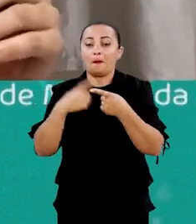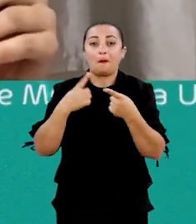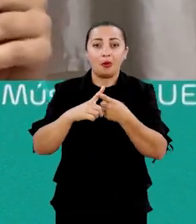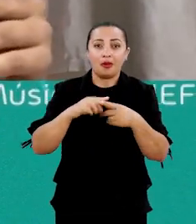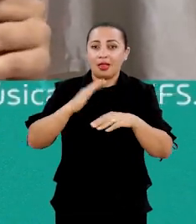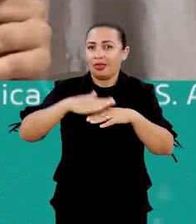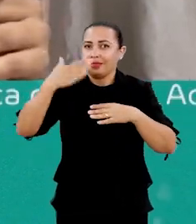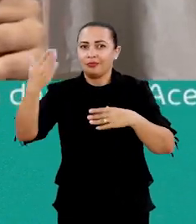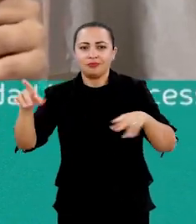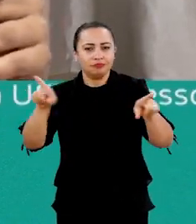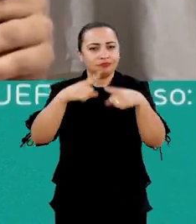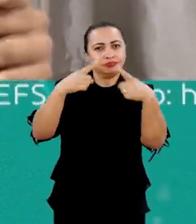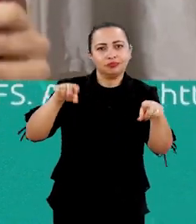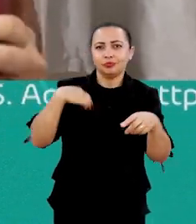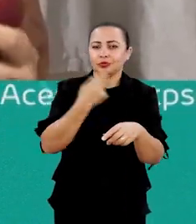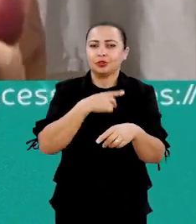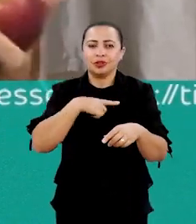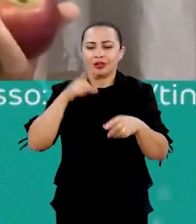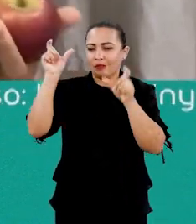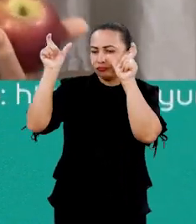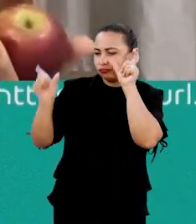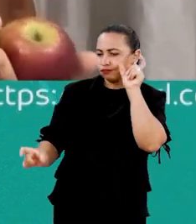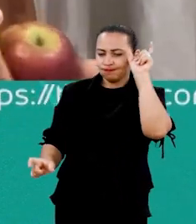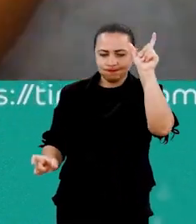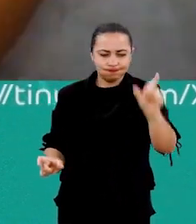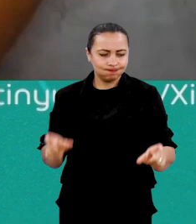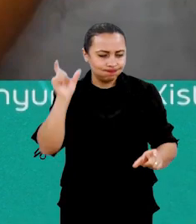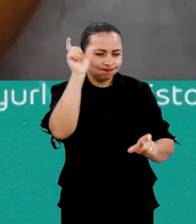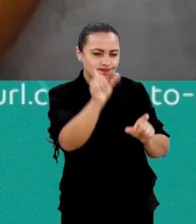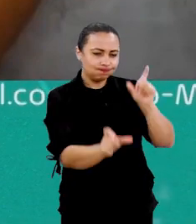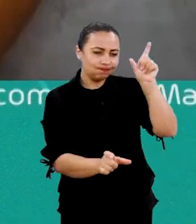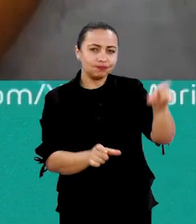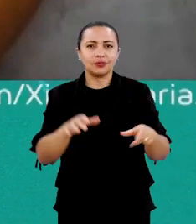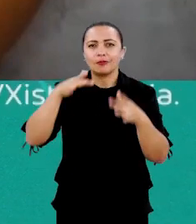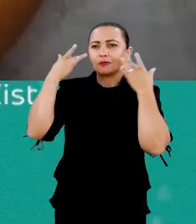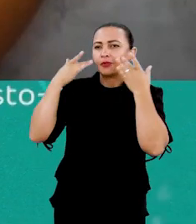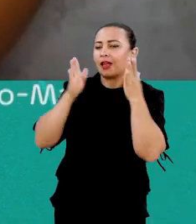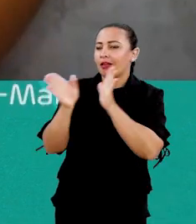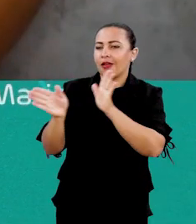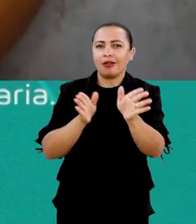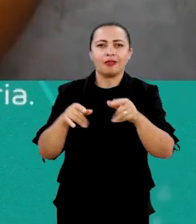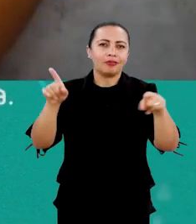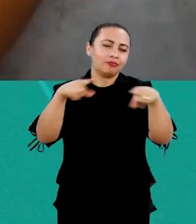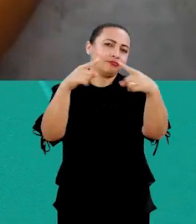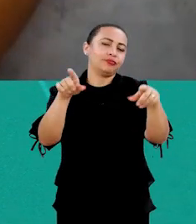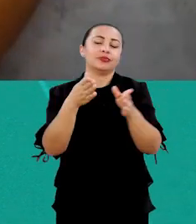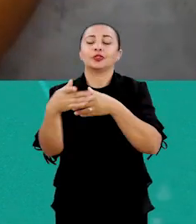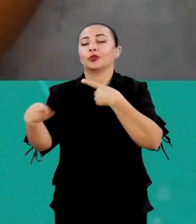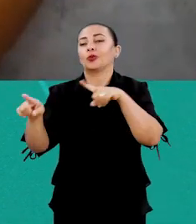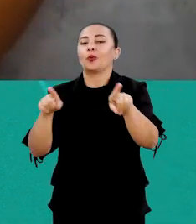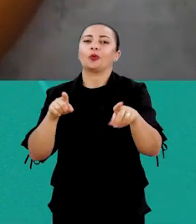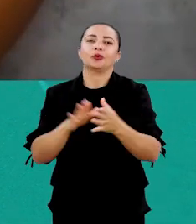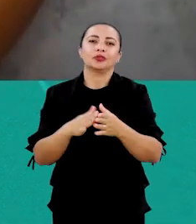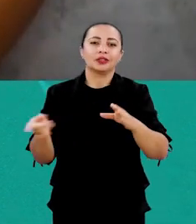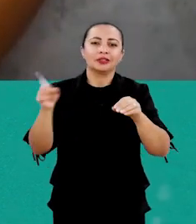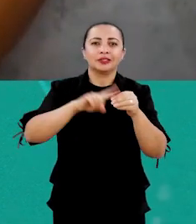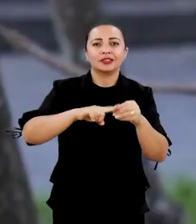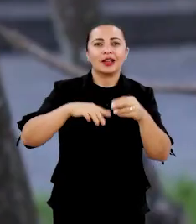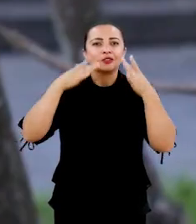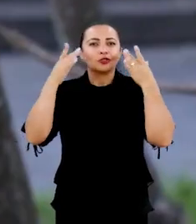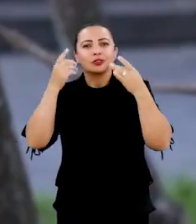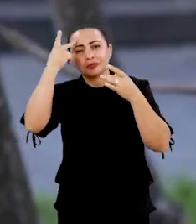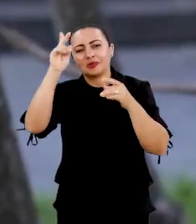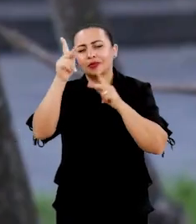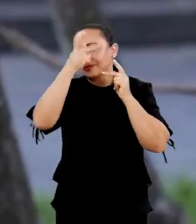também porque além das canções a gente tem essa coisa performática teatral no meio entre uma canção e outra então a gente traz esse